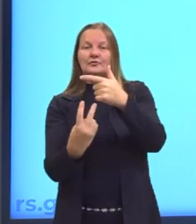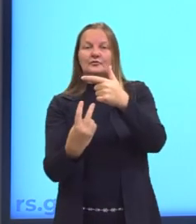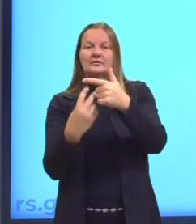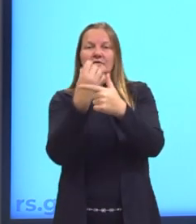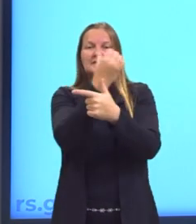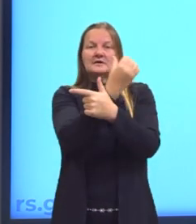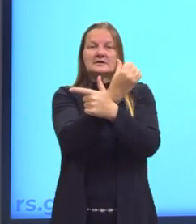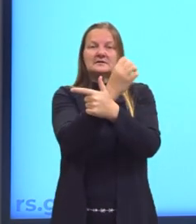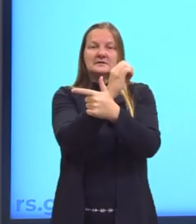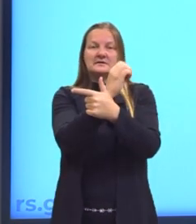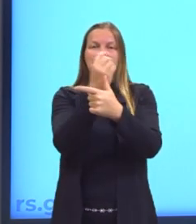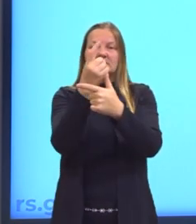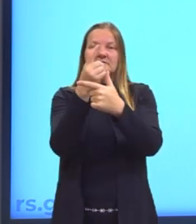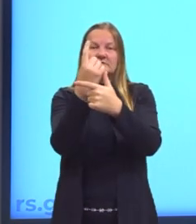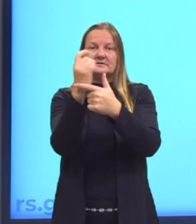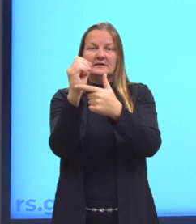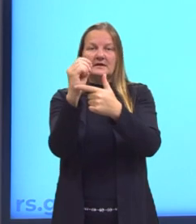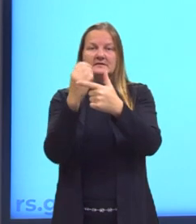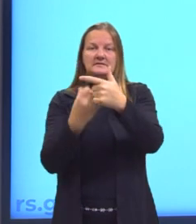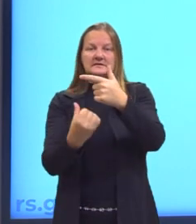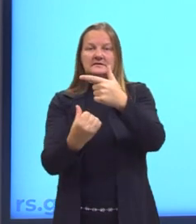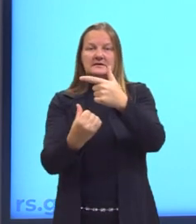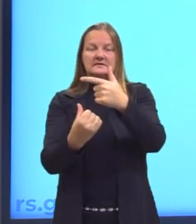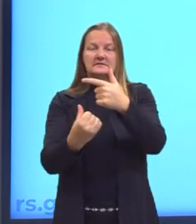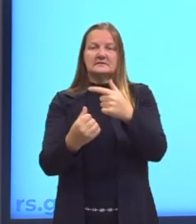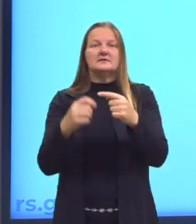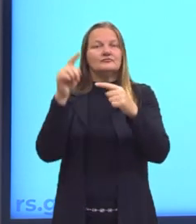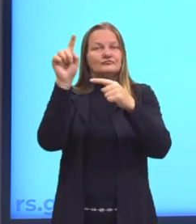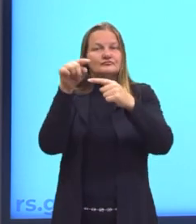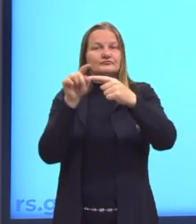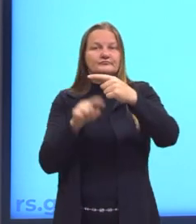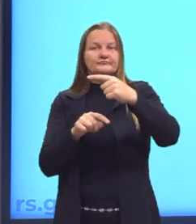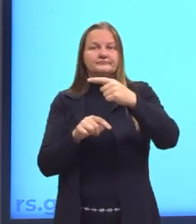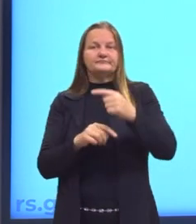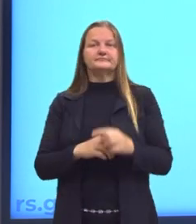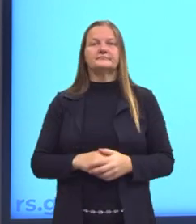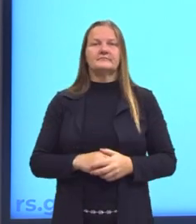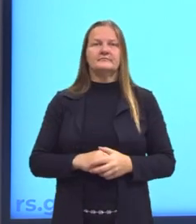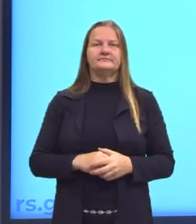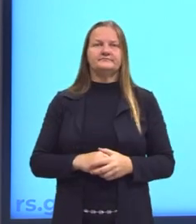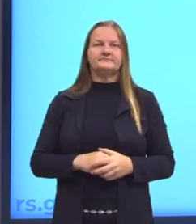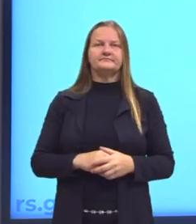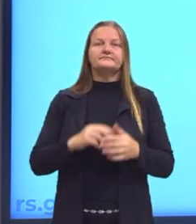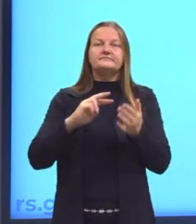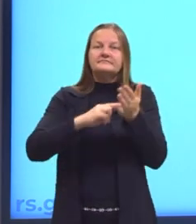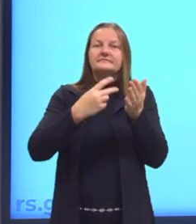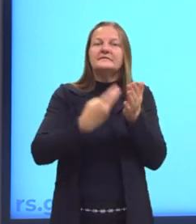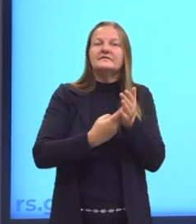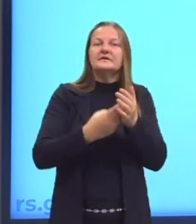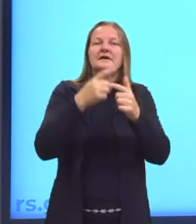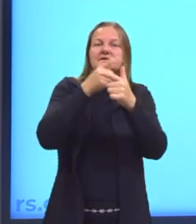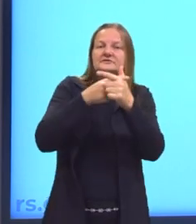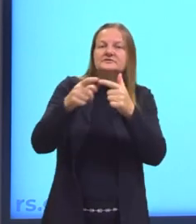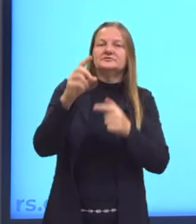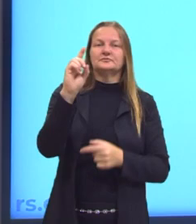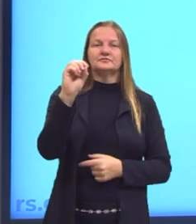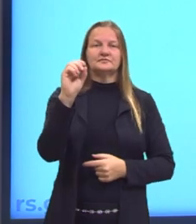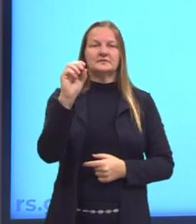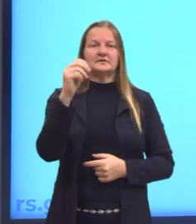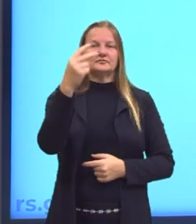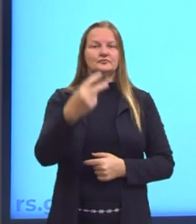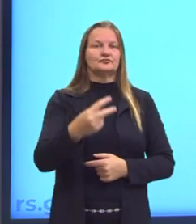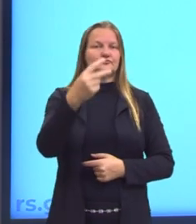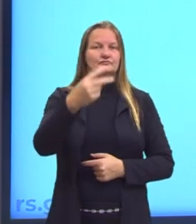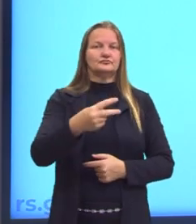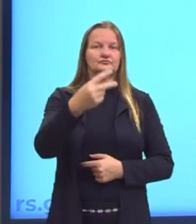60 dividido por 10 é 6. Ao simplificar esses zeros, significa que eu dividi ambos os